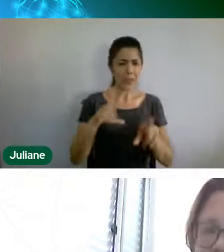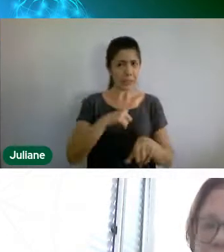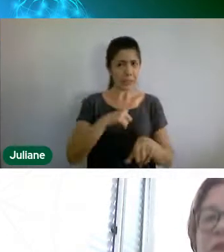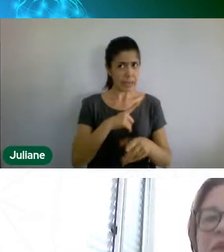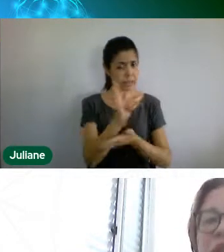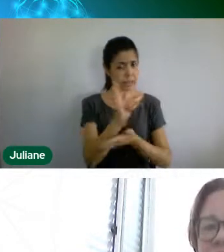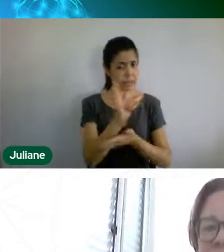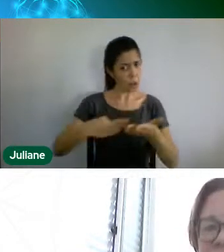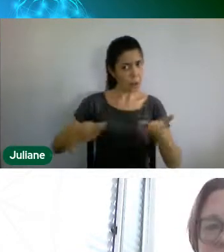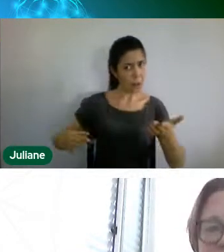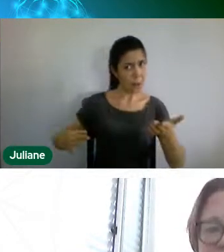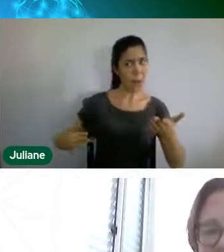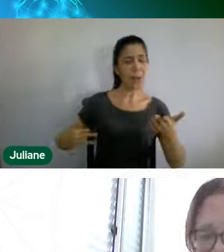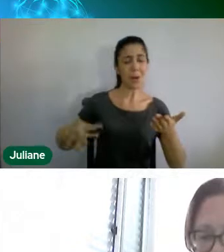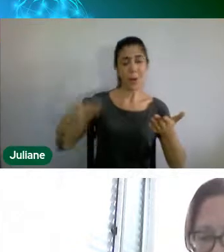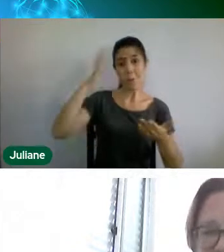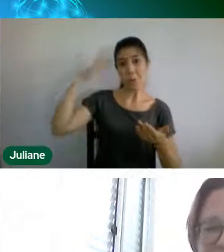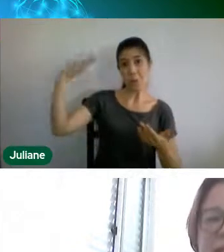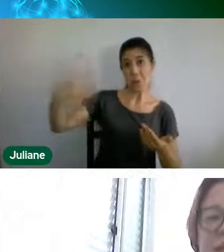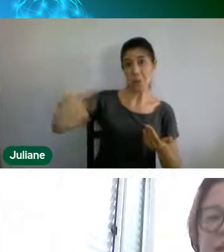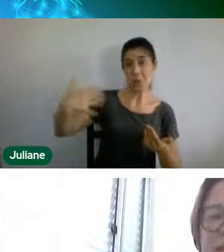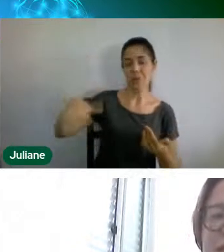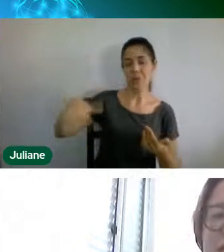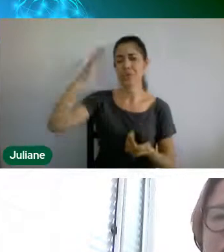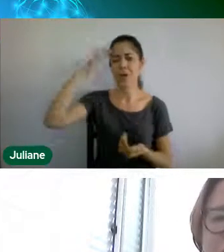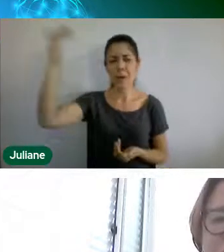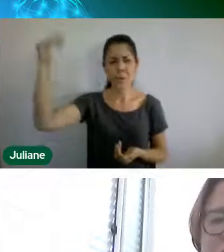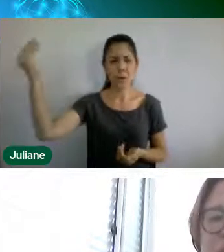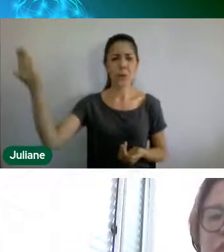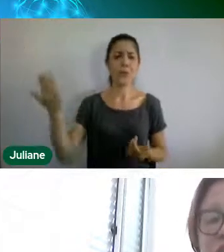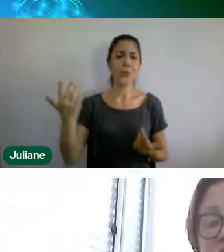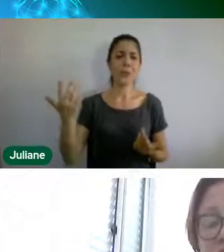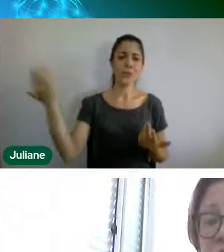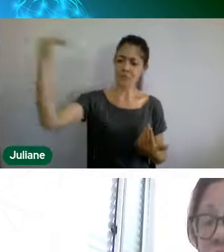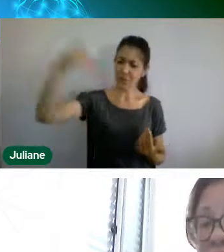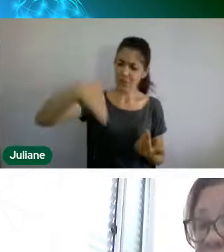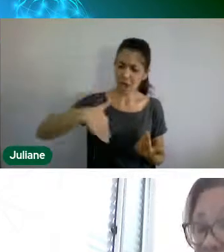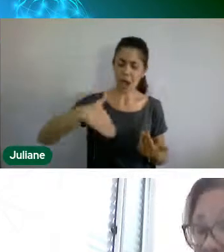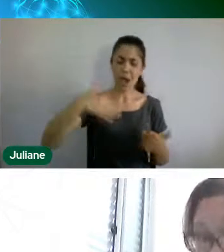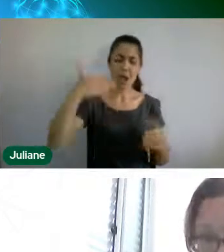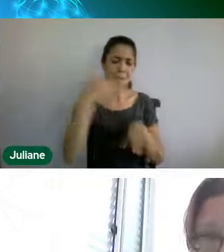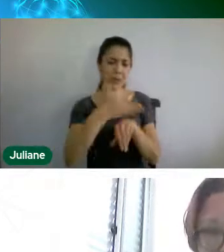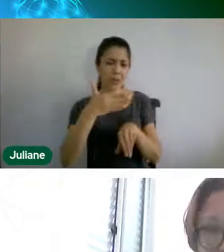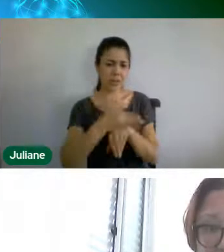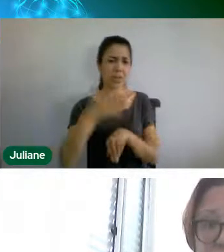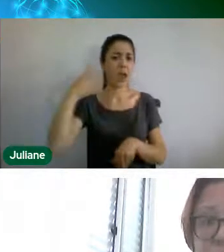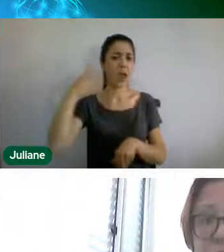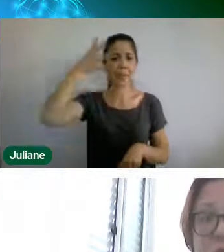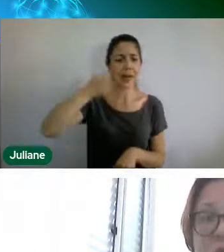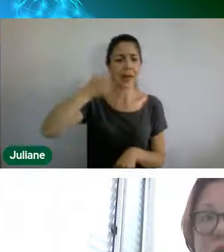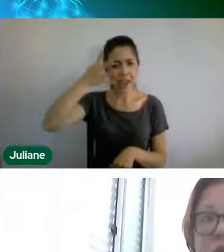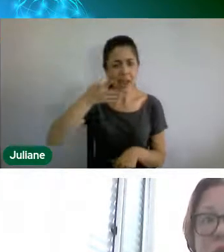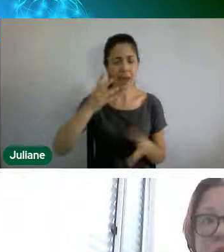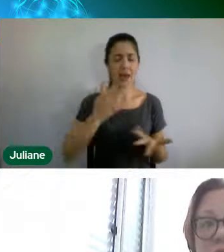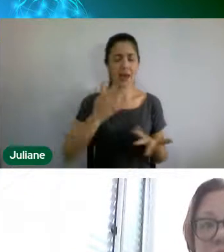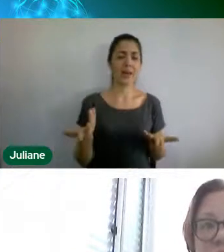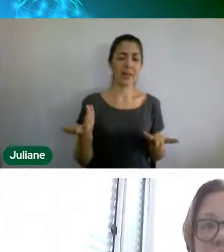participam, fazem palestras, tem muita gente incluída, então,